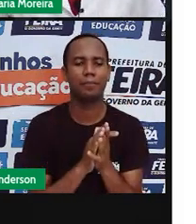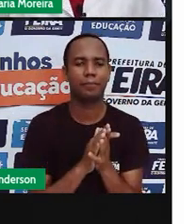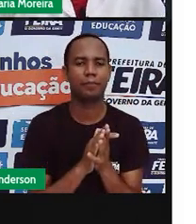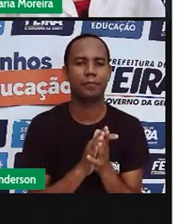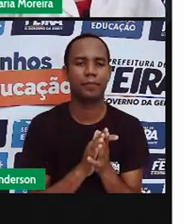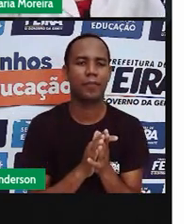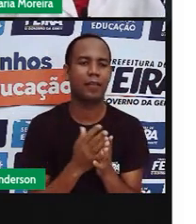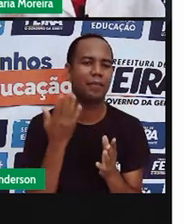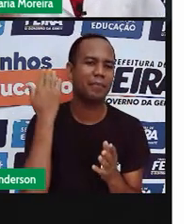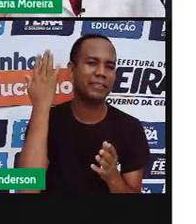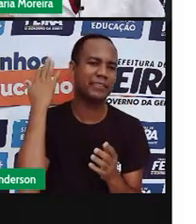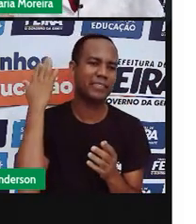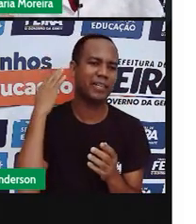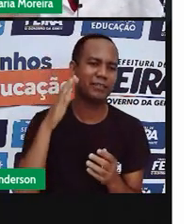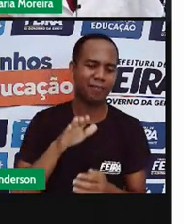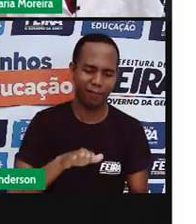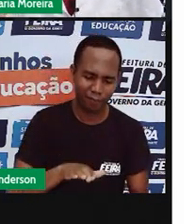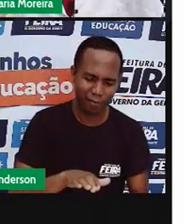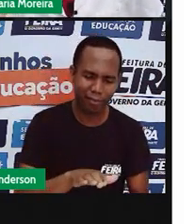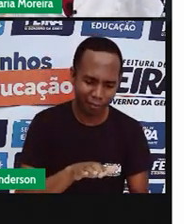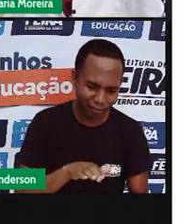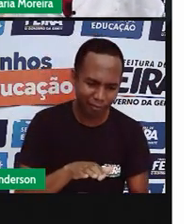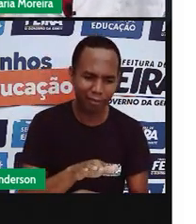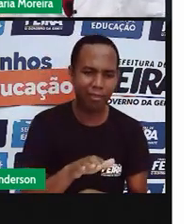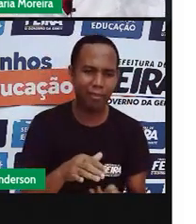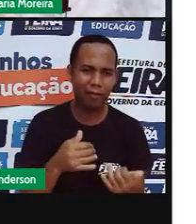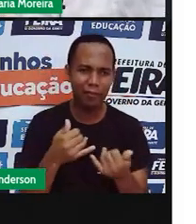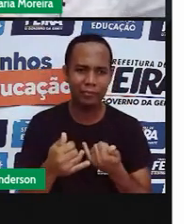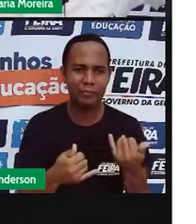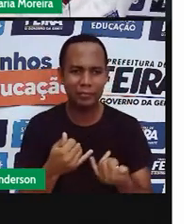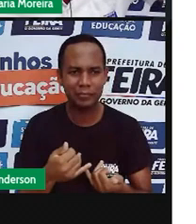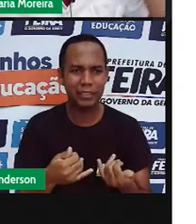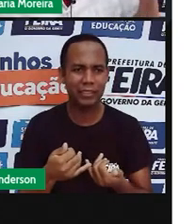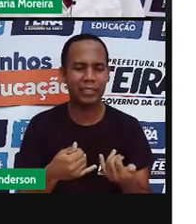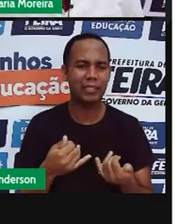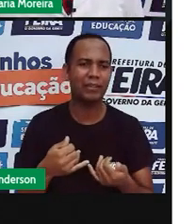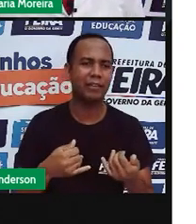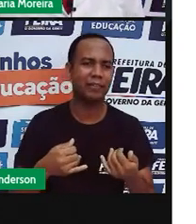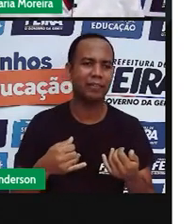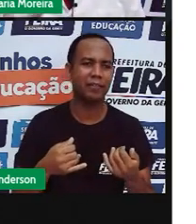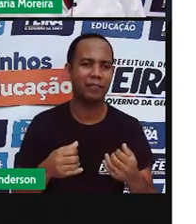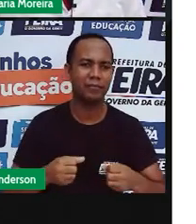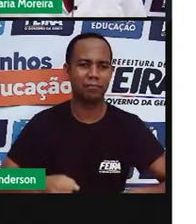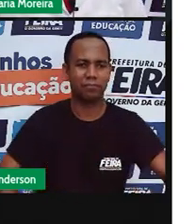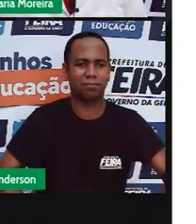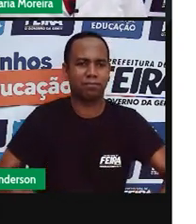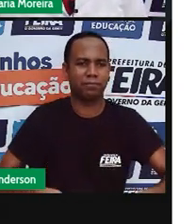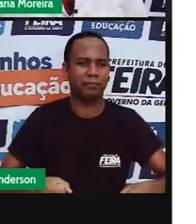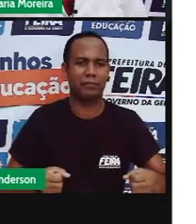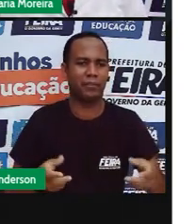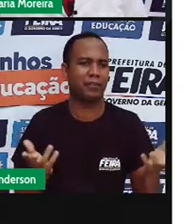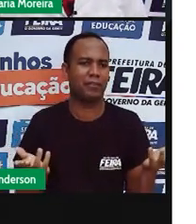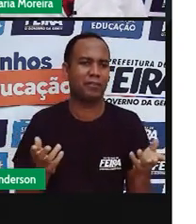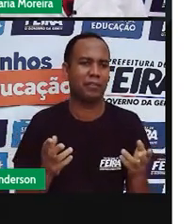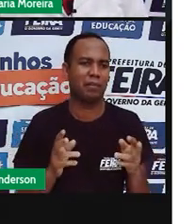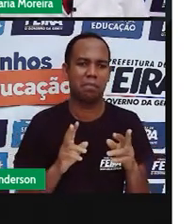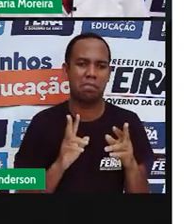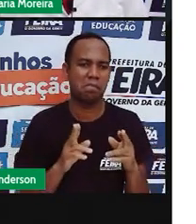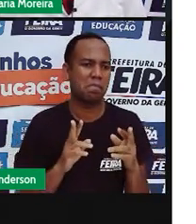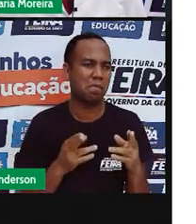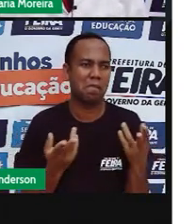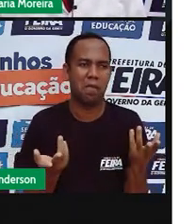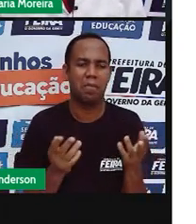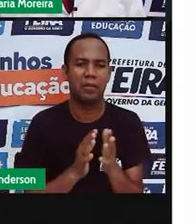que era o carrinho, você precisava empurrar as bonecas, elas malmente mexiam os braços, né? Era muito mais comum as bonecas de pano.